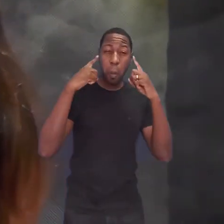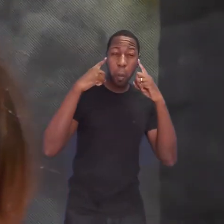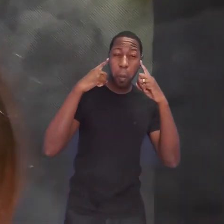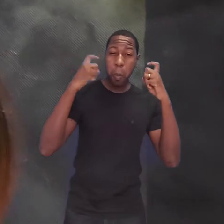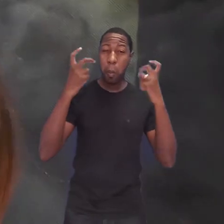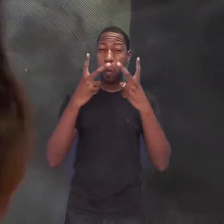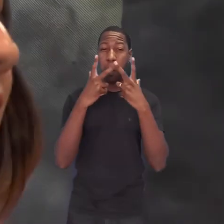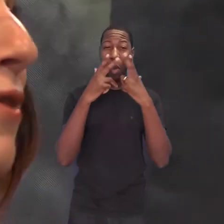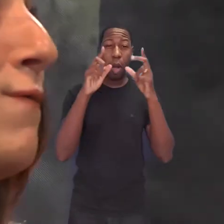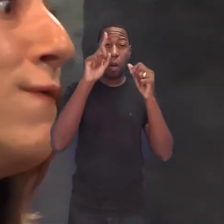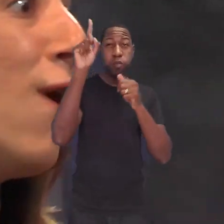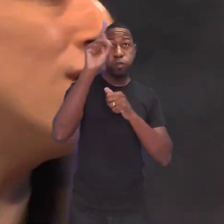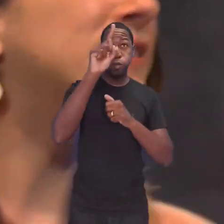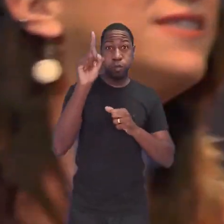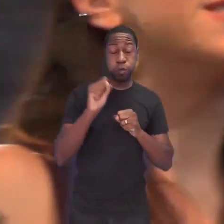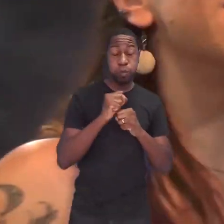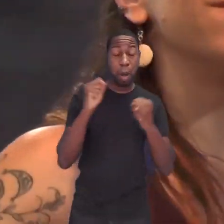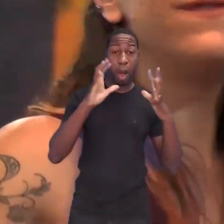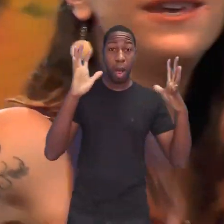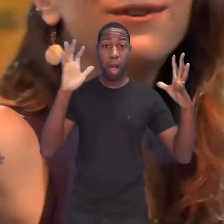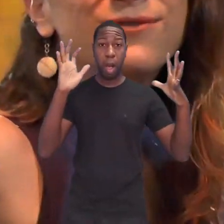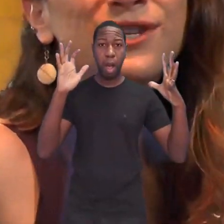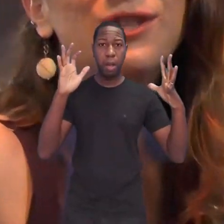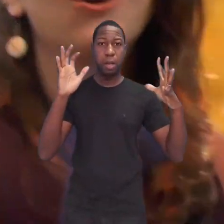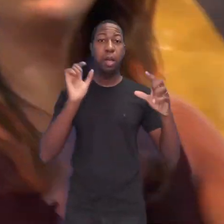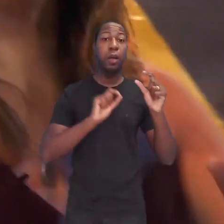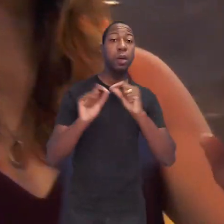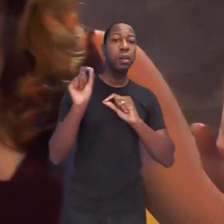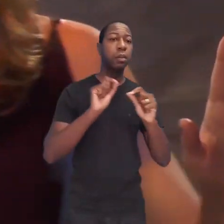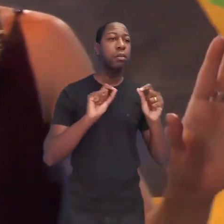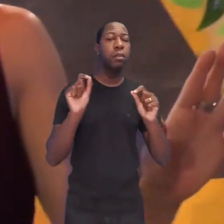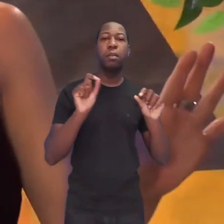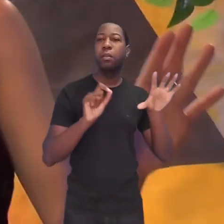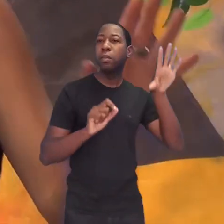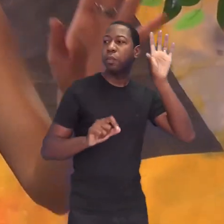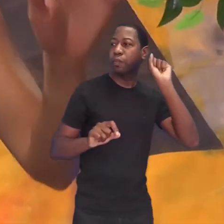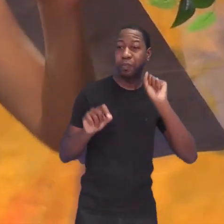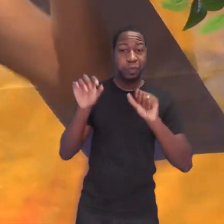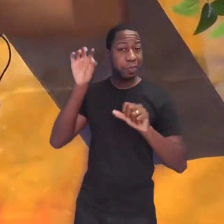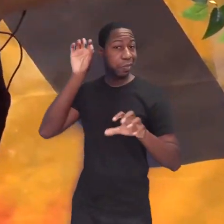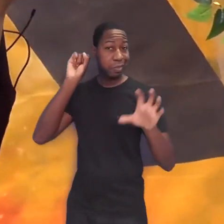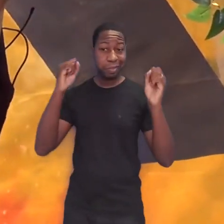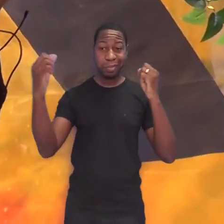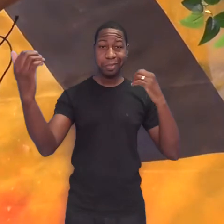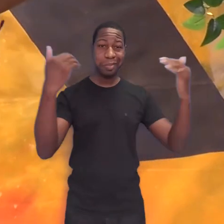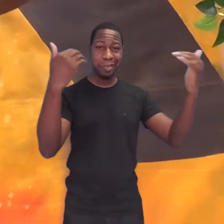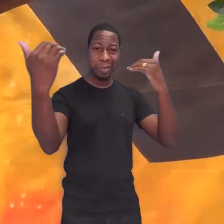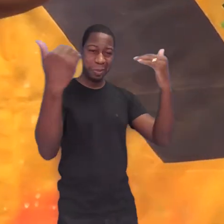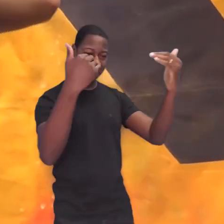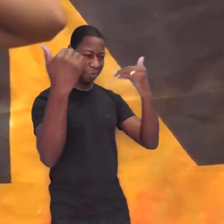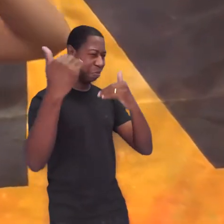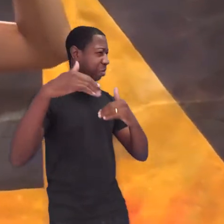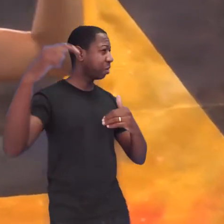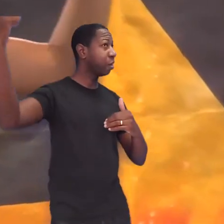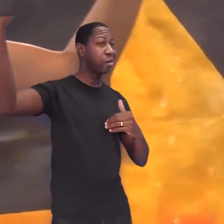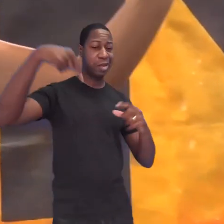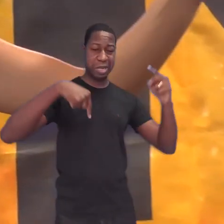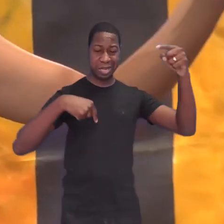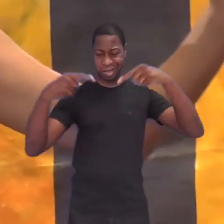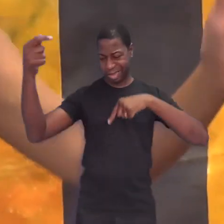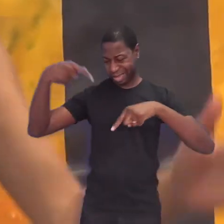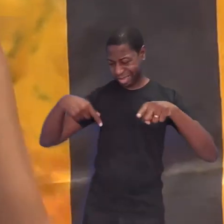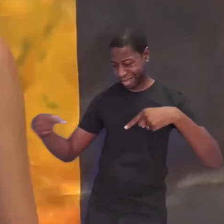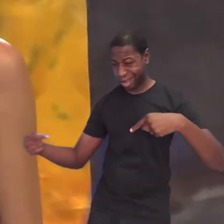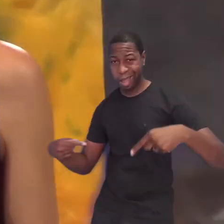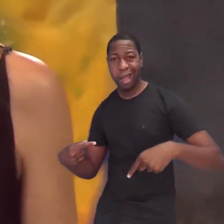trovão. E eram vozes que vinham de todas as direções. De cima, de baixo, de um lado, de